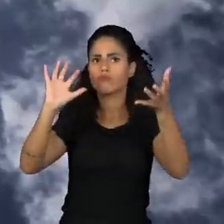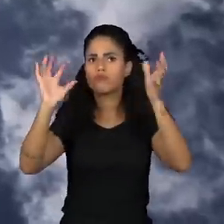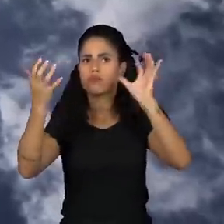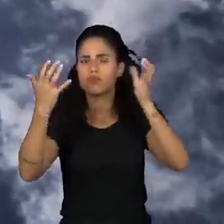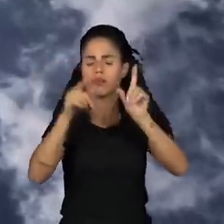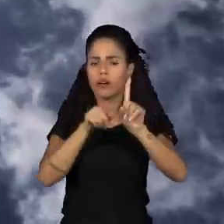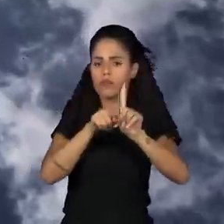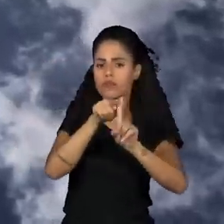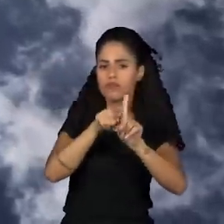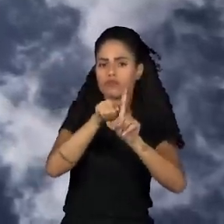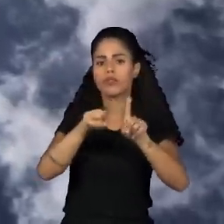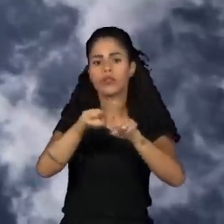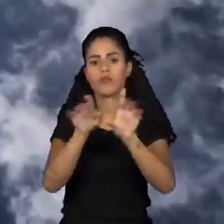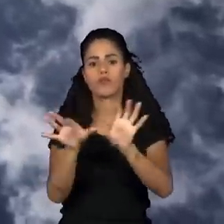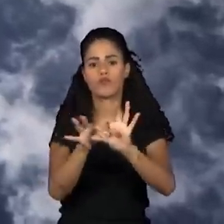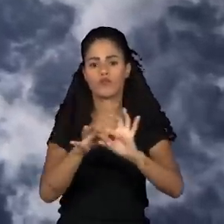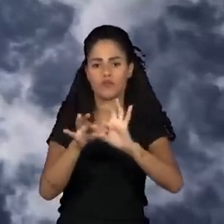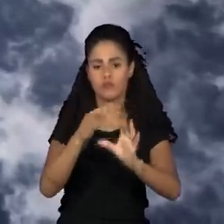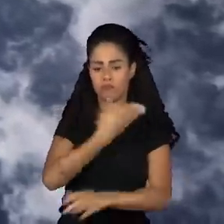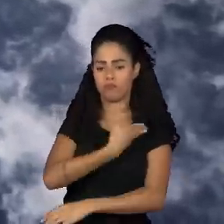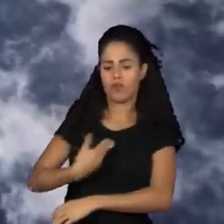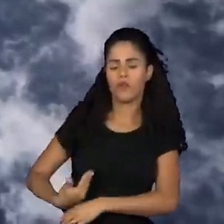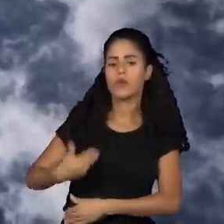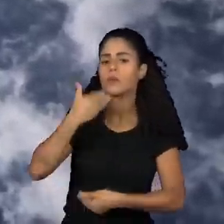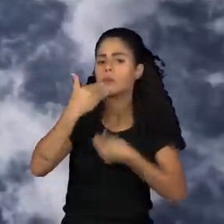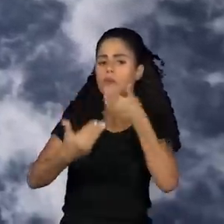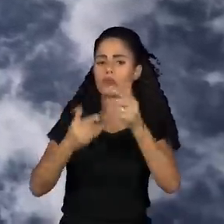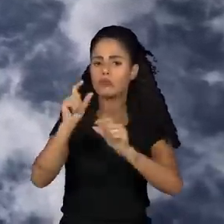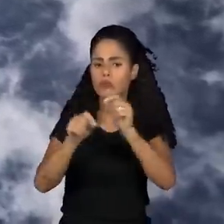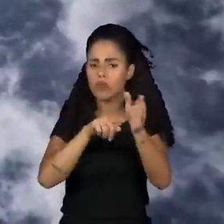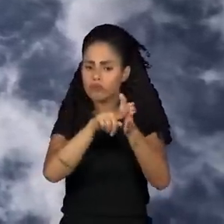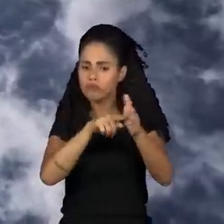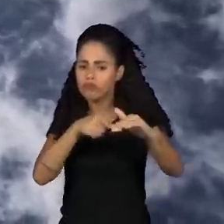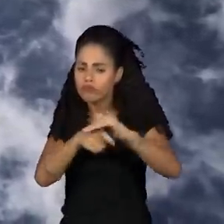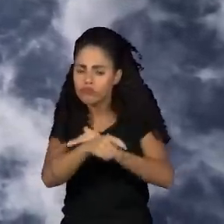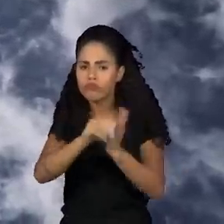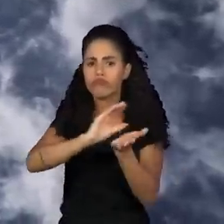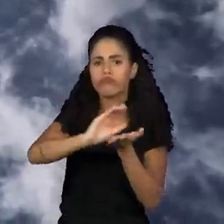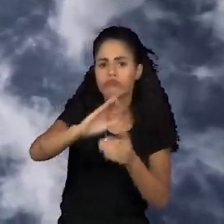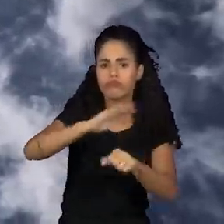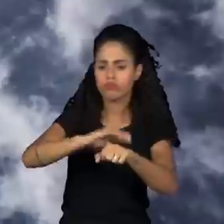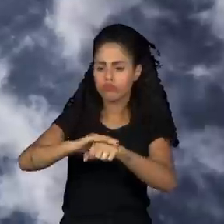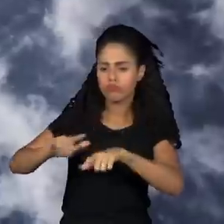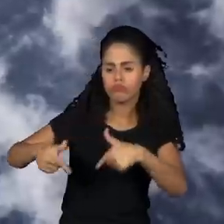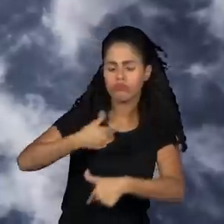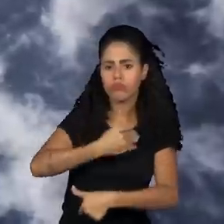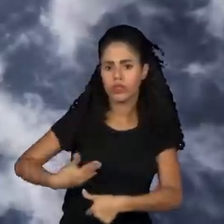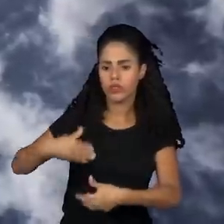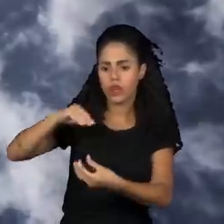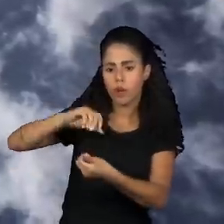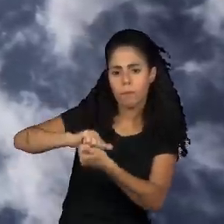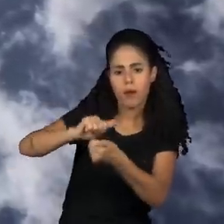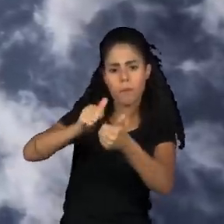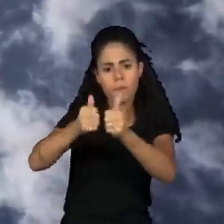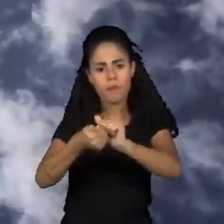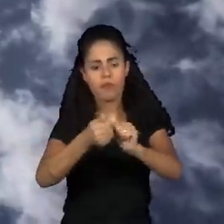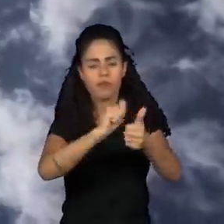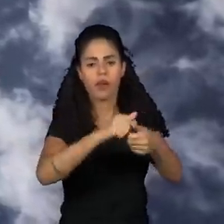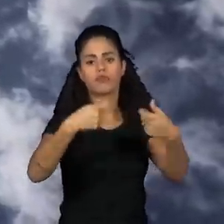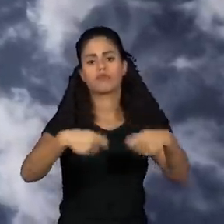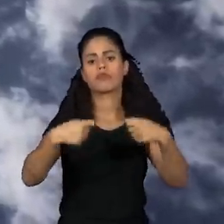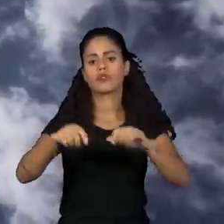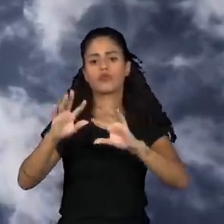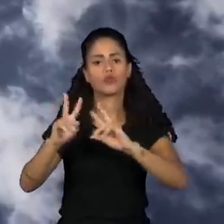junto ao governo federal. E eles pedem investimentos em políticas de adaptação e mitigação dos